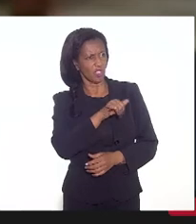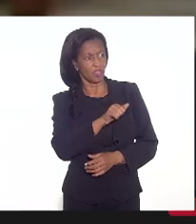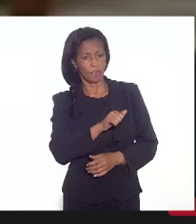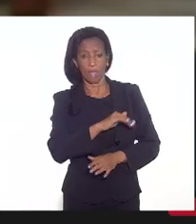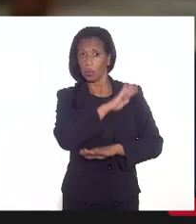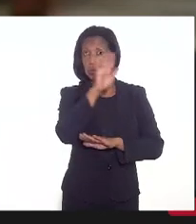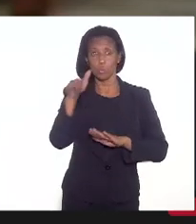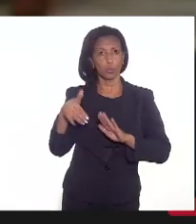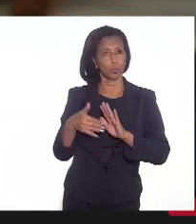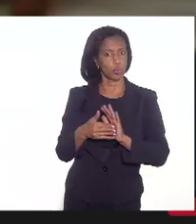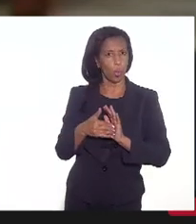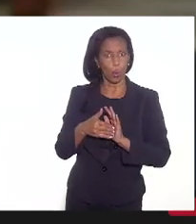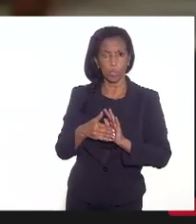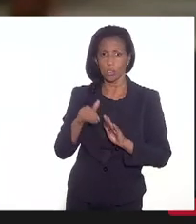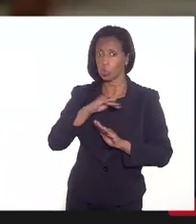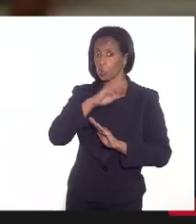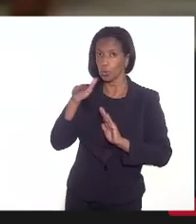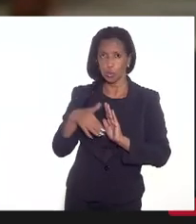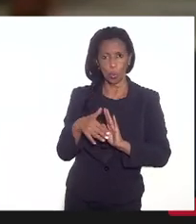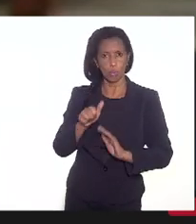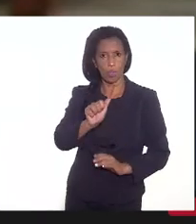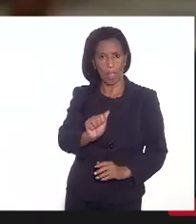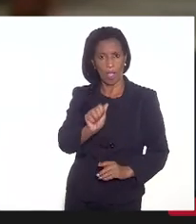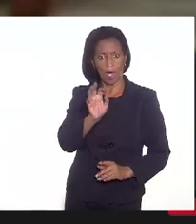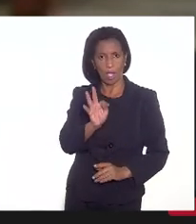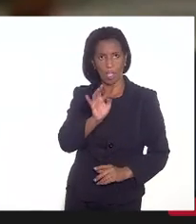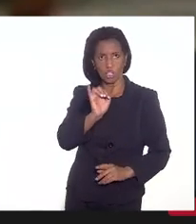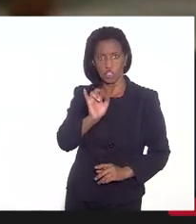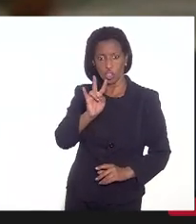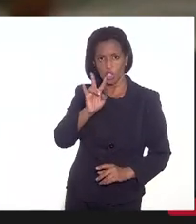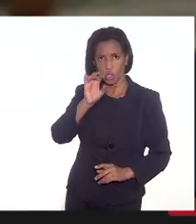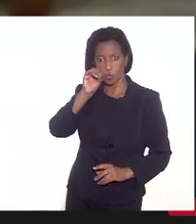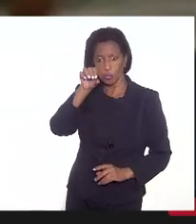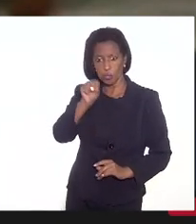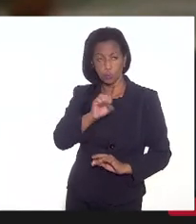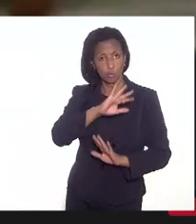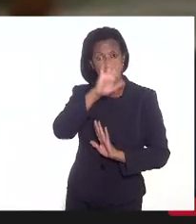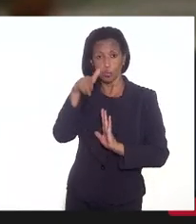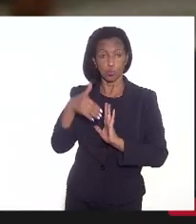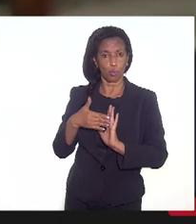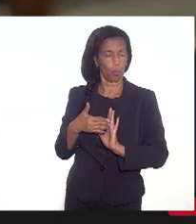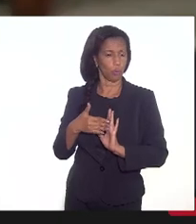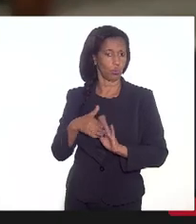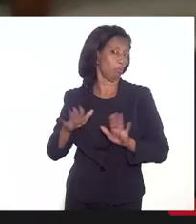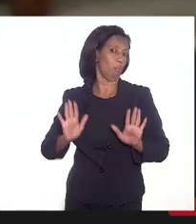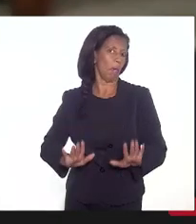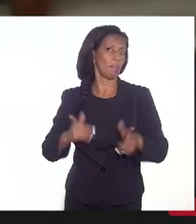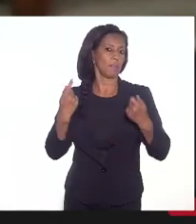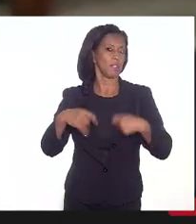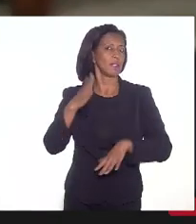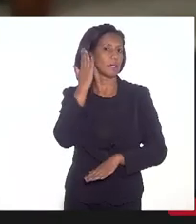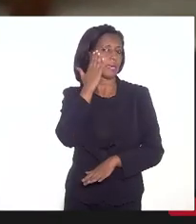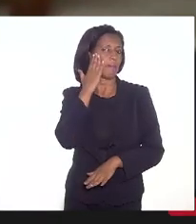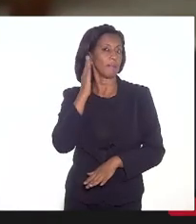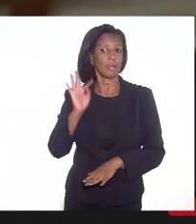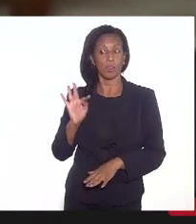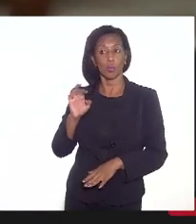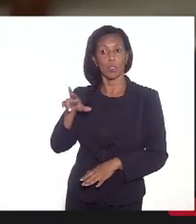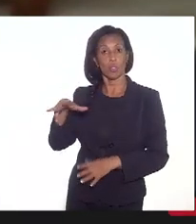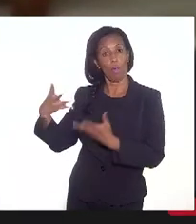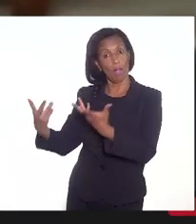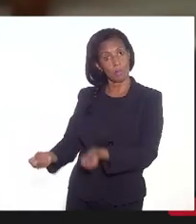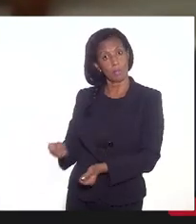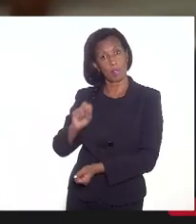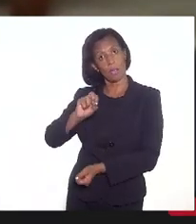dívidas, todos os ativos, todos os ativos, resta saber também se o Tesouro Nacional aceitará ou não.